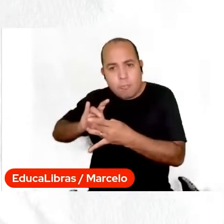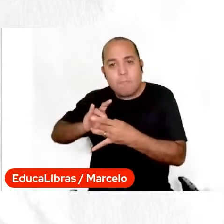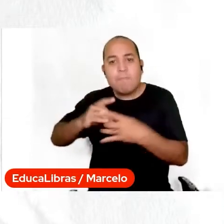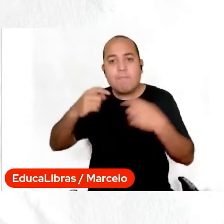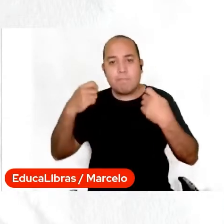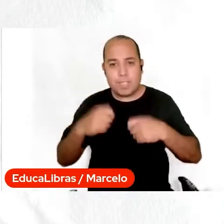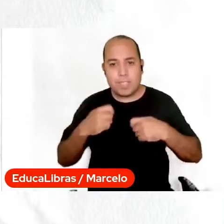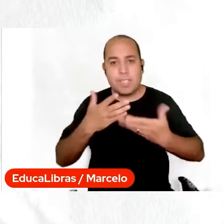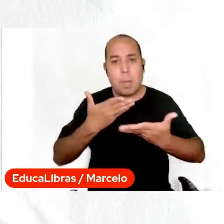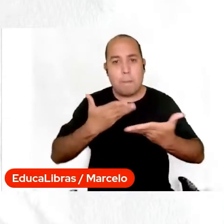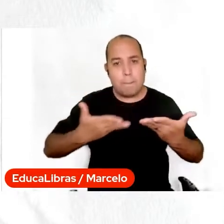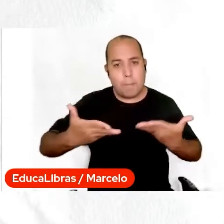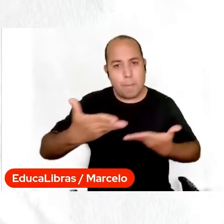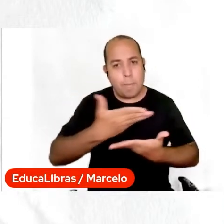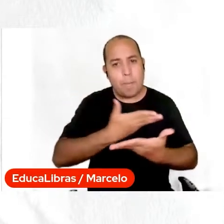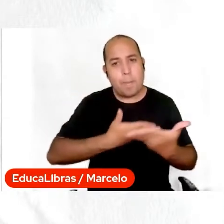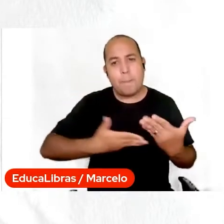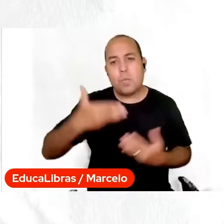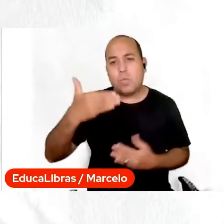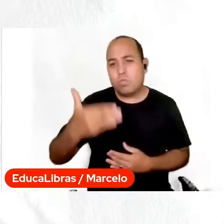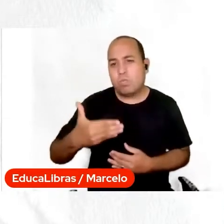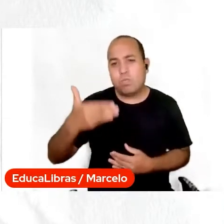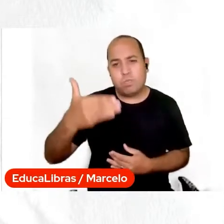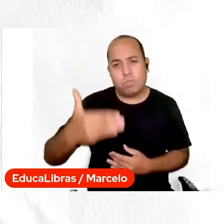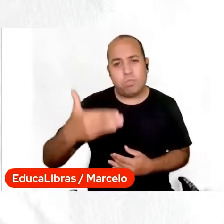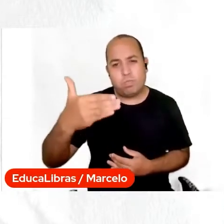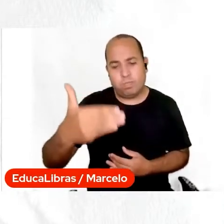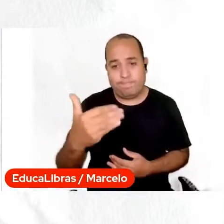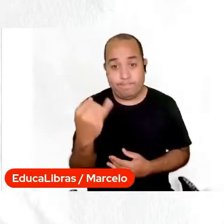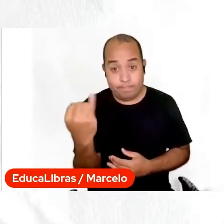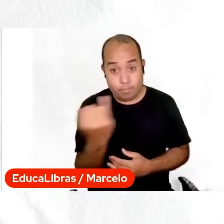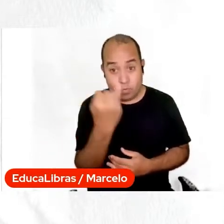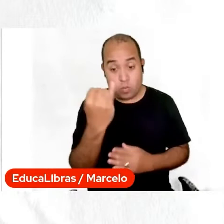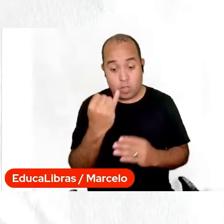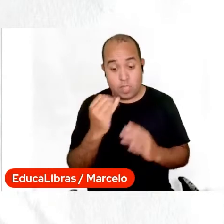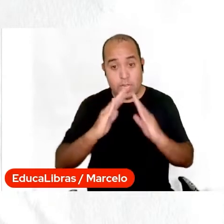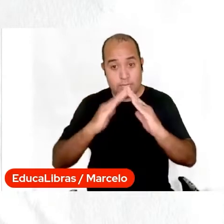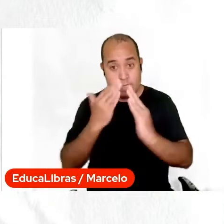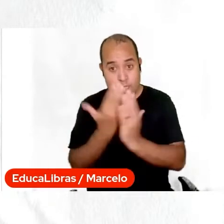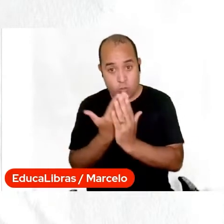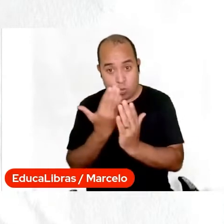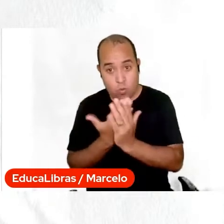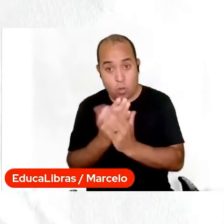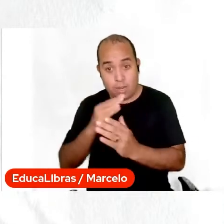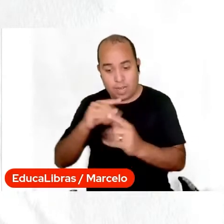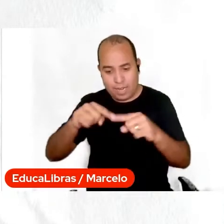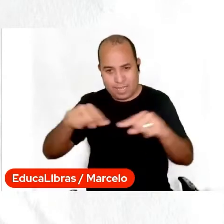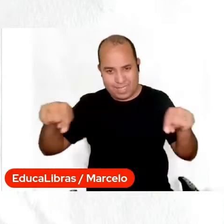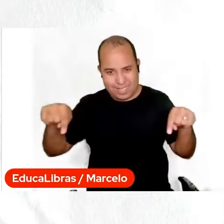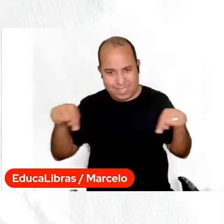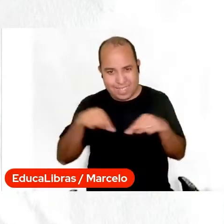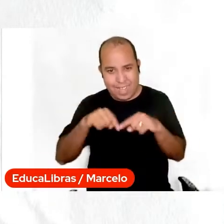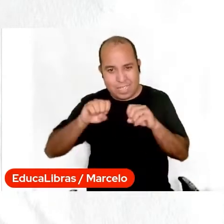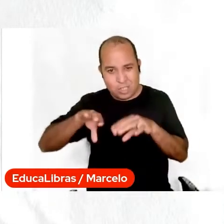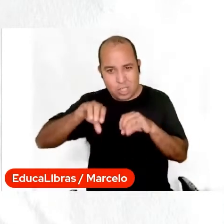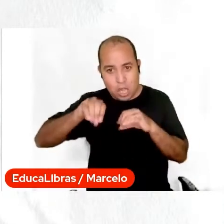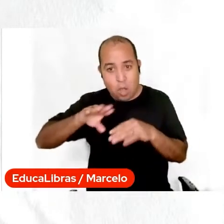na sala de aula a gente sempre trazer o debate para a atualidade, para